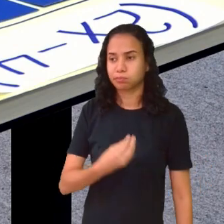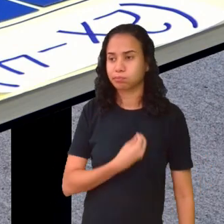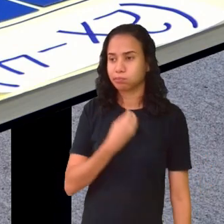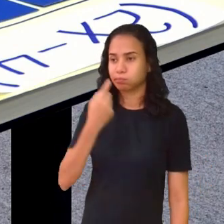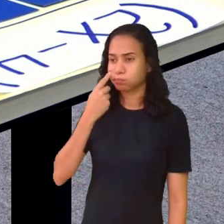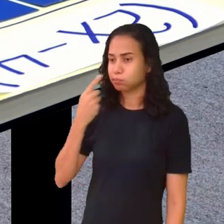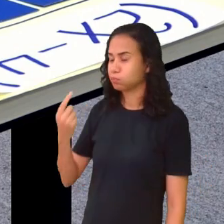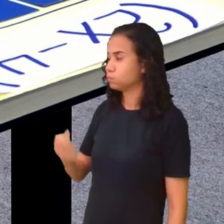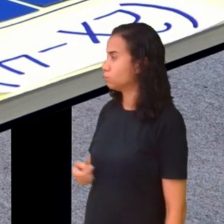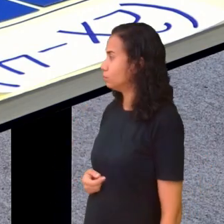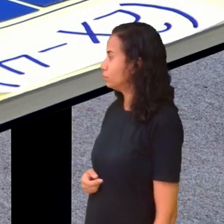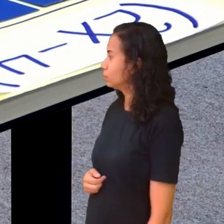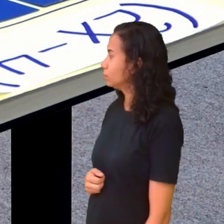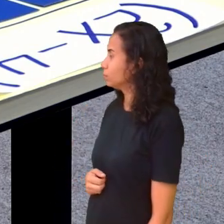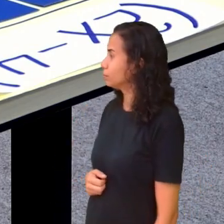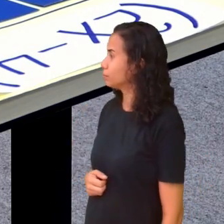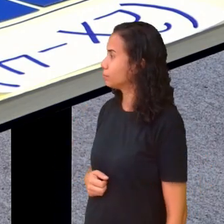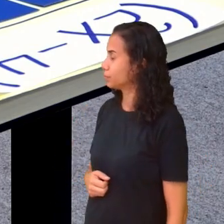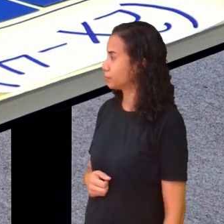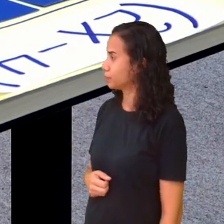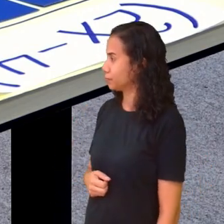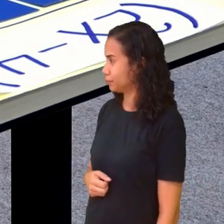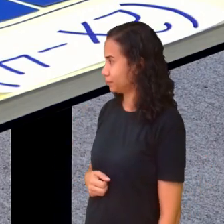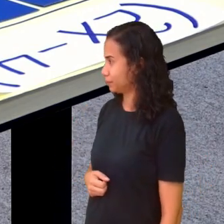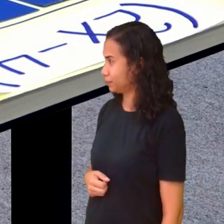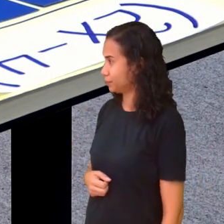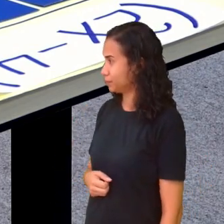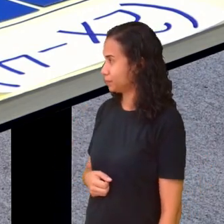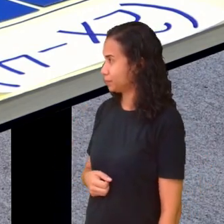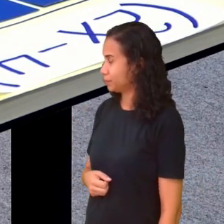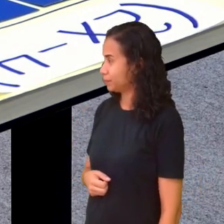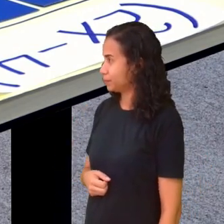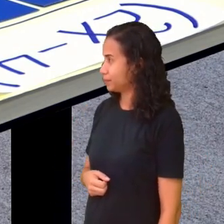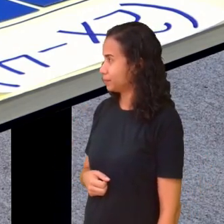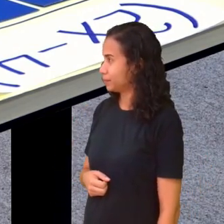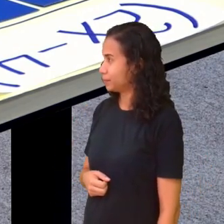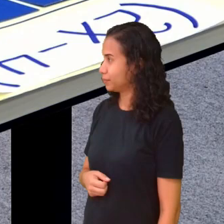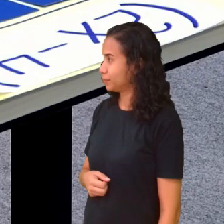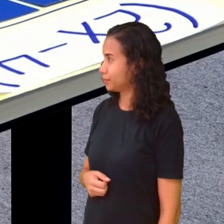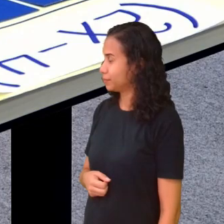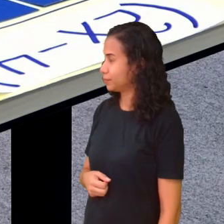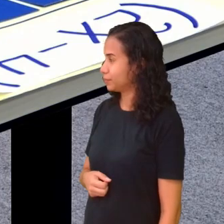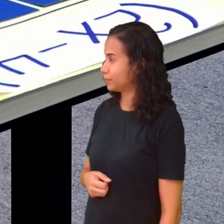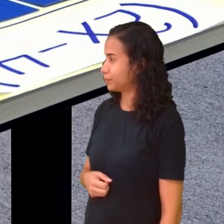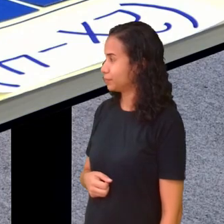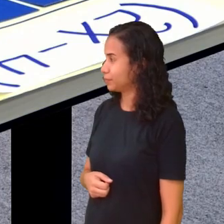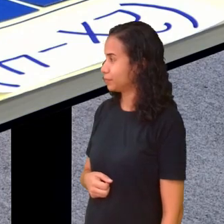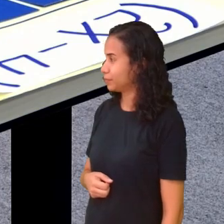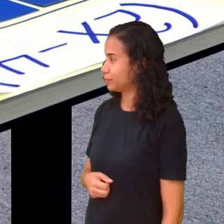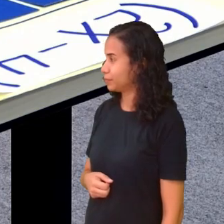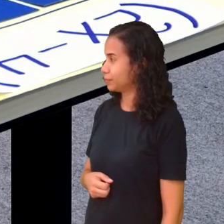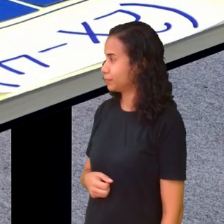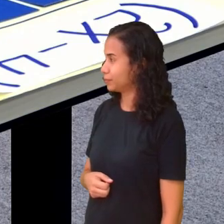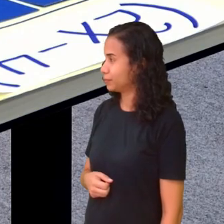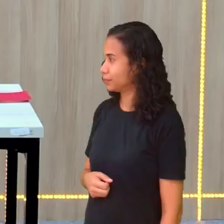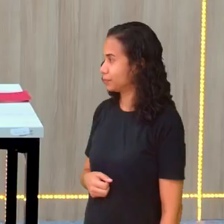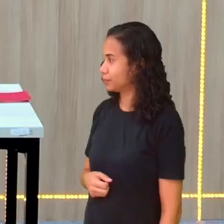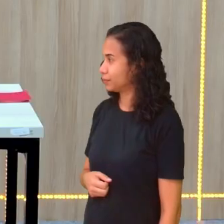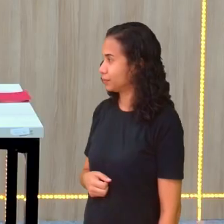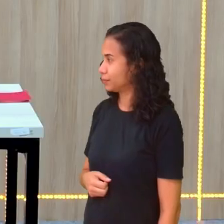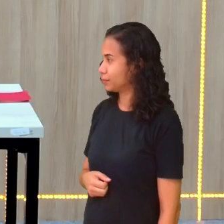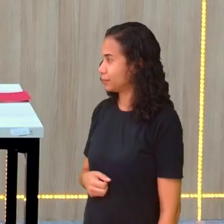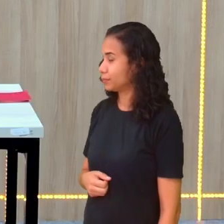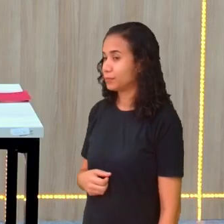1, 2, 3, 4, 5, 6, 7, 8, 9, 10,